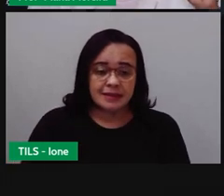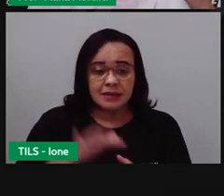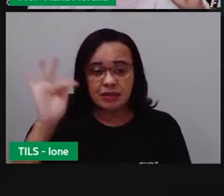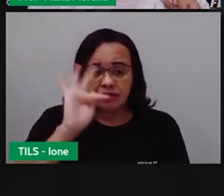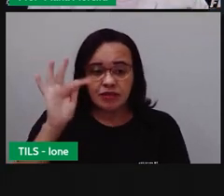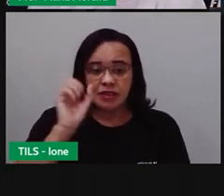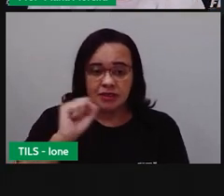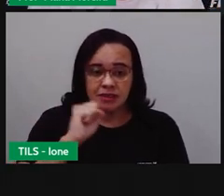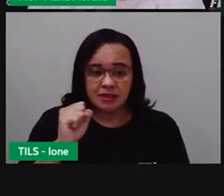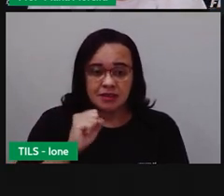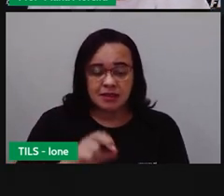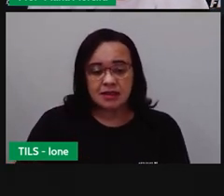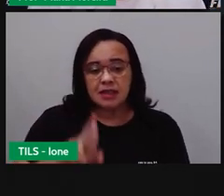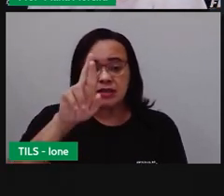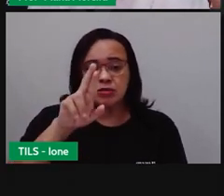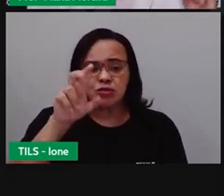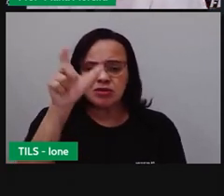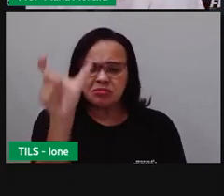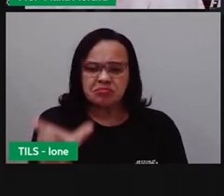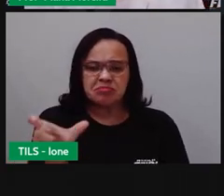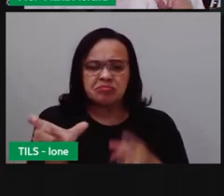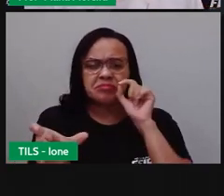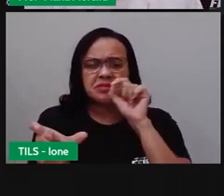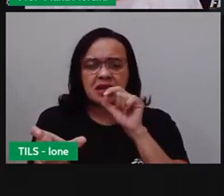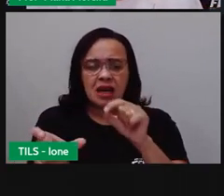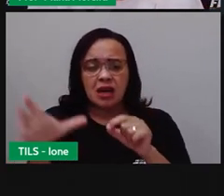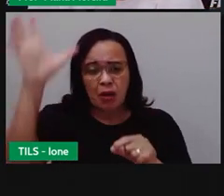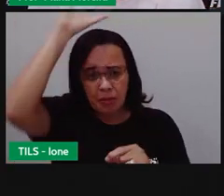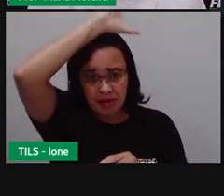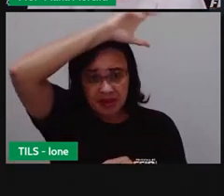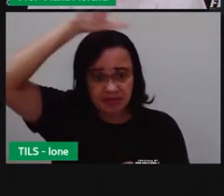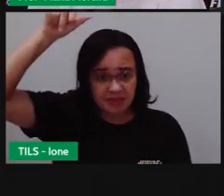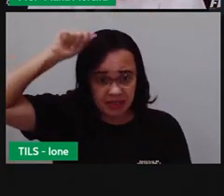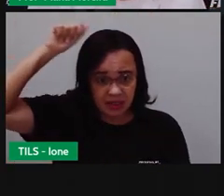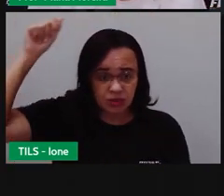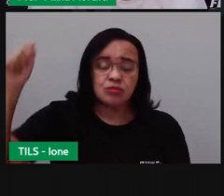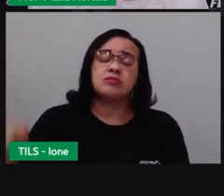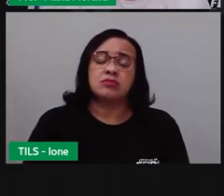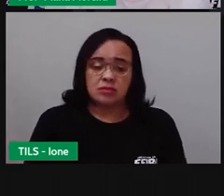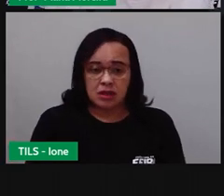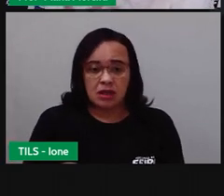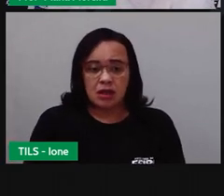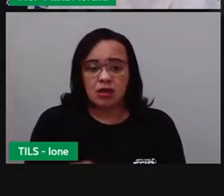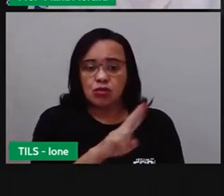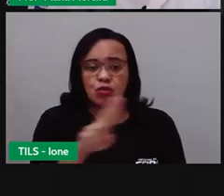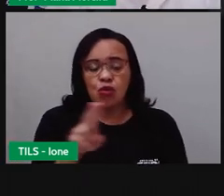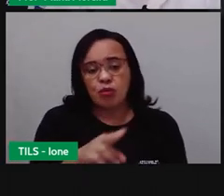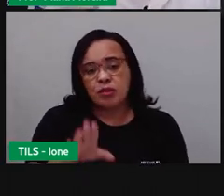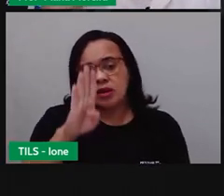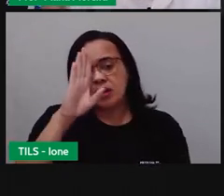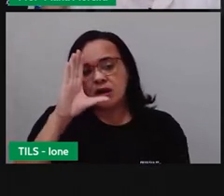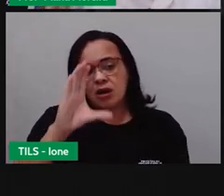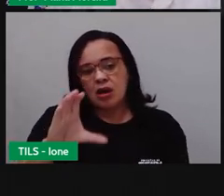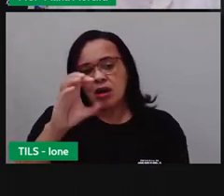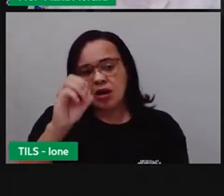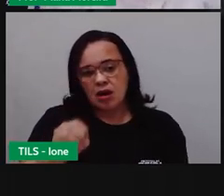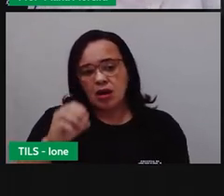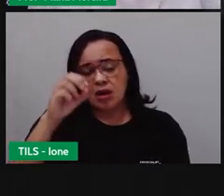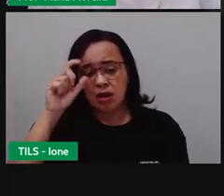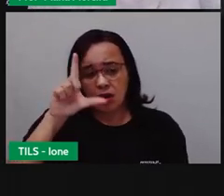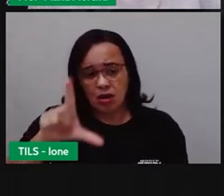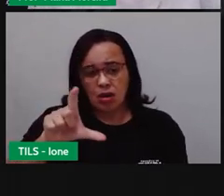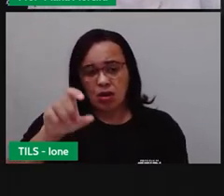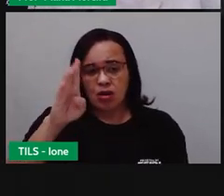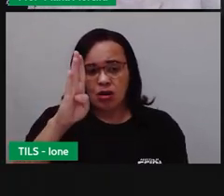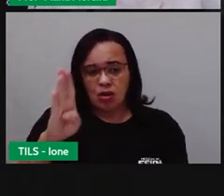do nosso prefeito. No caso, Colbert Martins. Então, né? Houve uma lei aí que foi de 2012